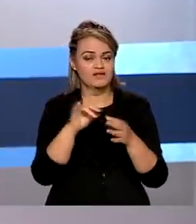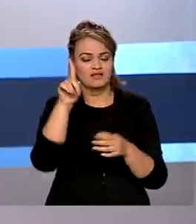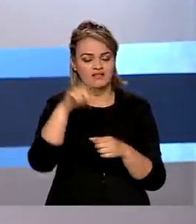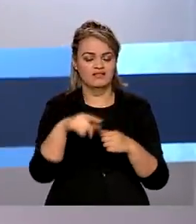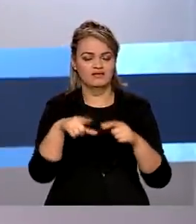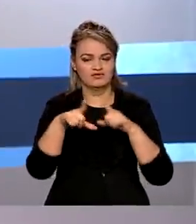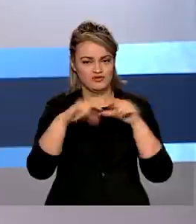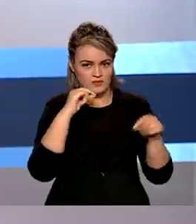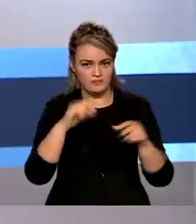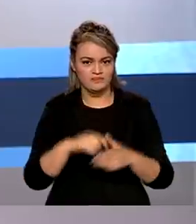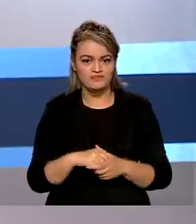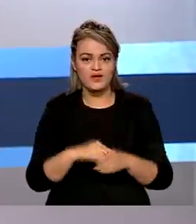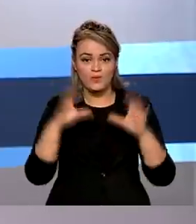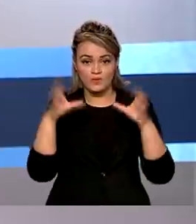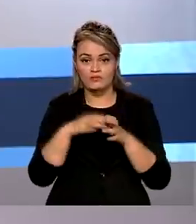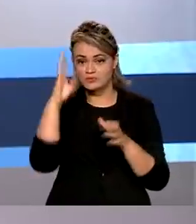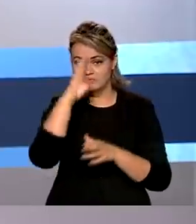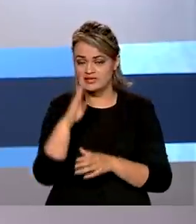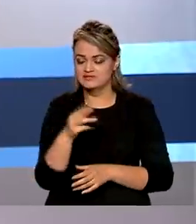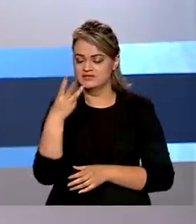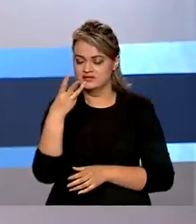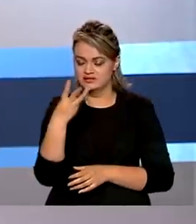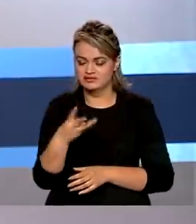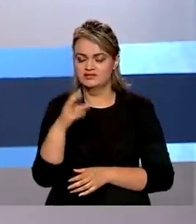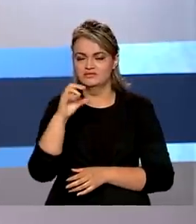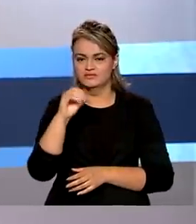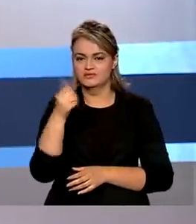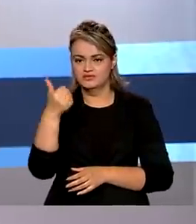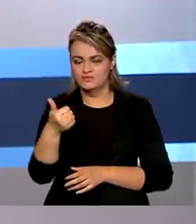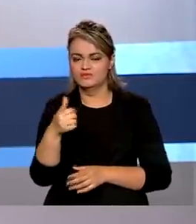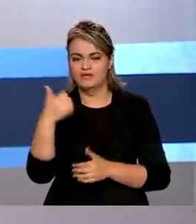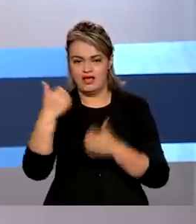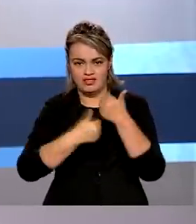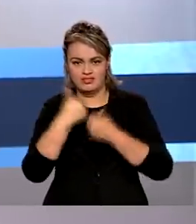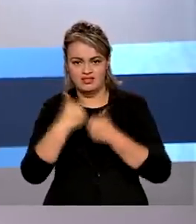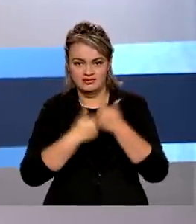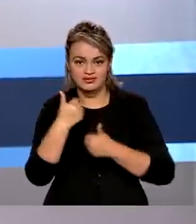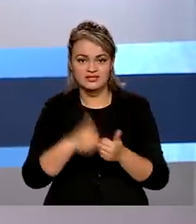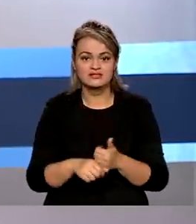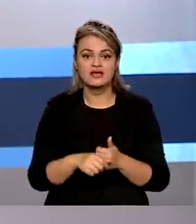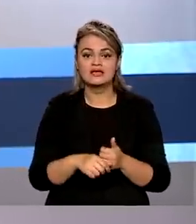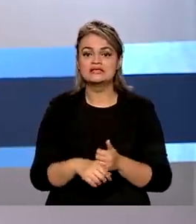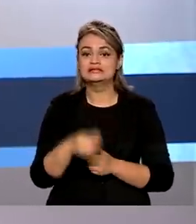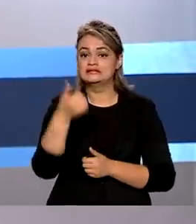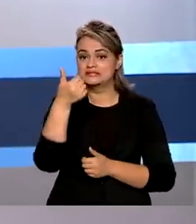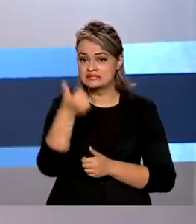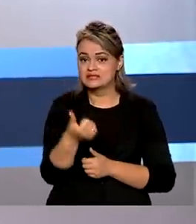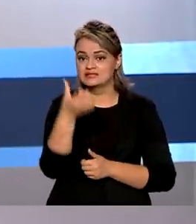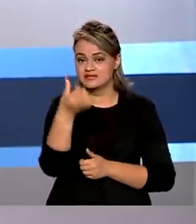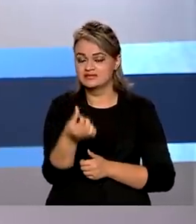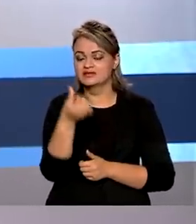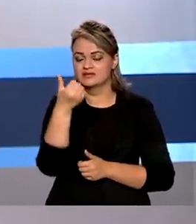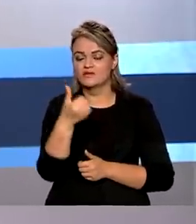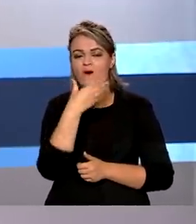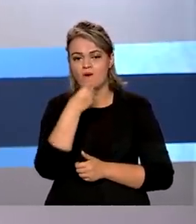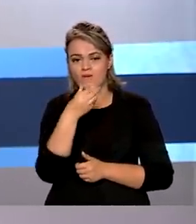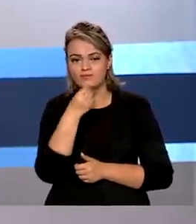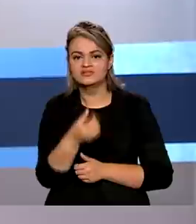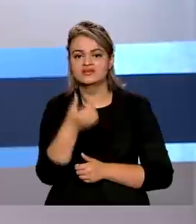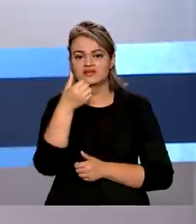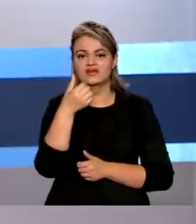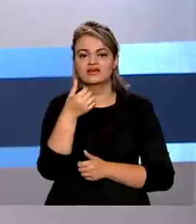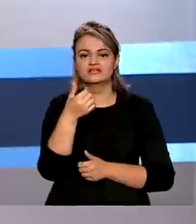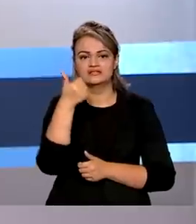delegação brasileira terá 301 atletas em 35 modalidades. São 161 homens e 140 mulheres.